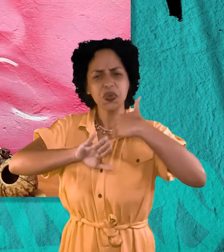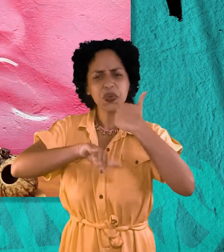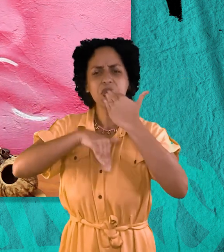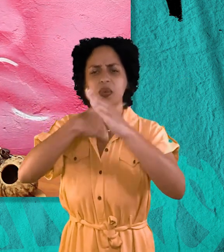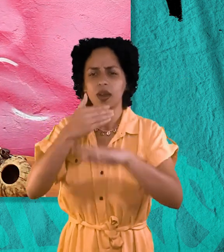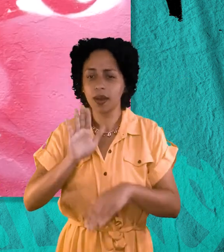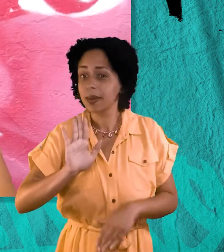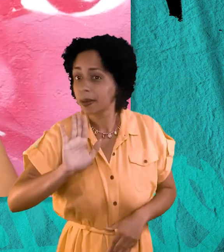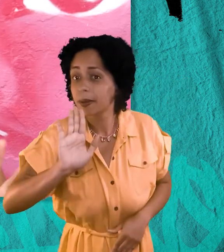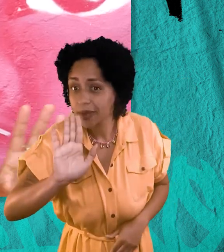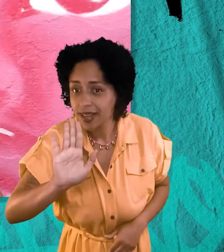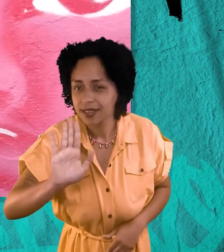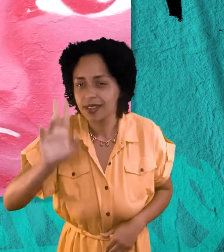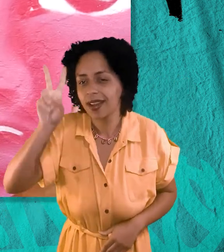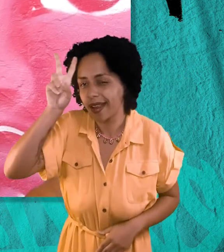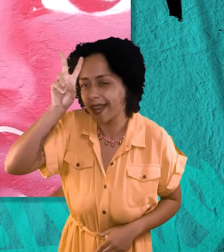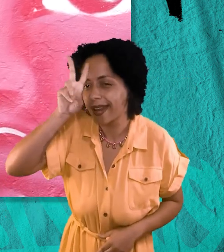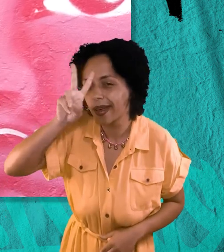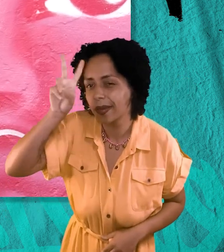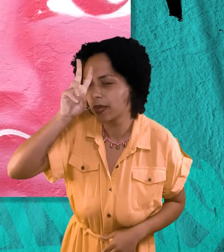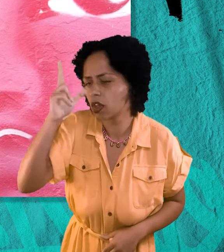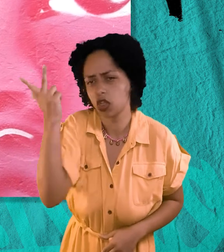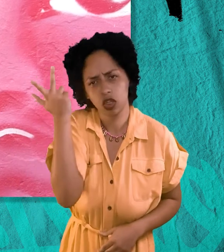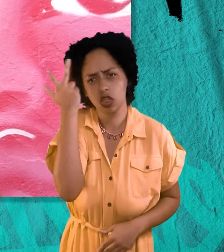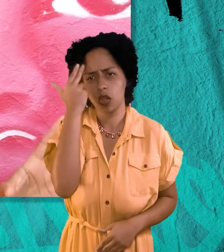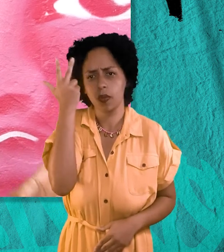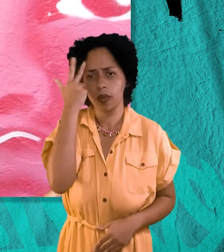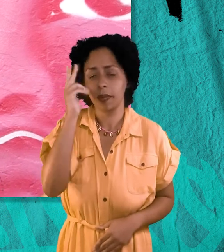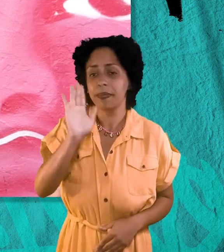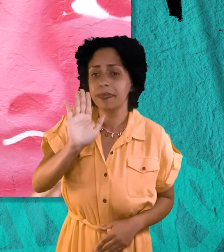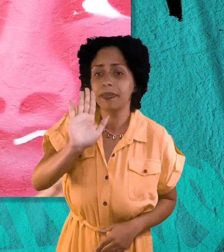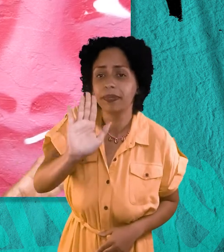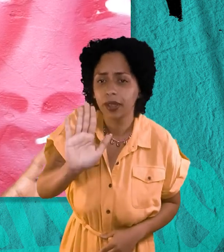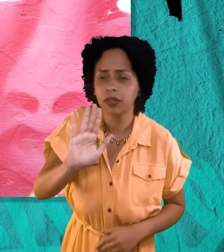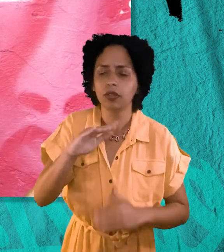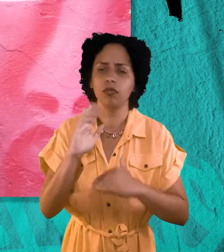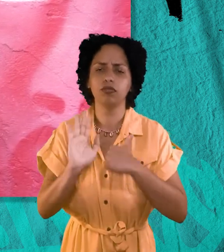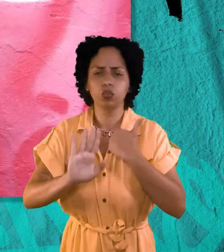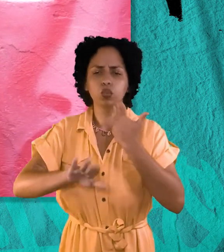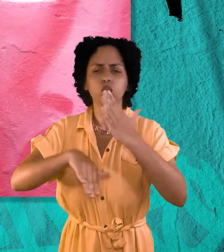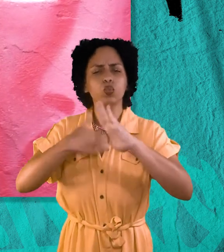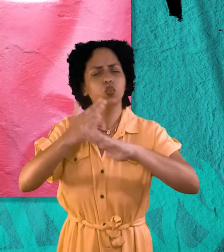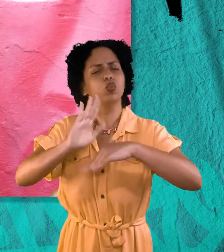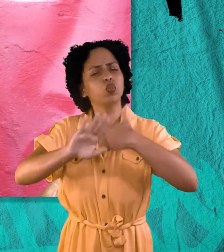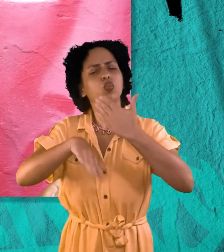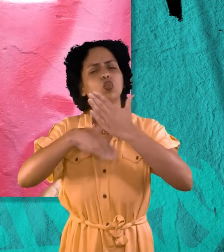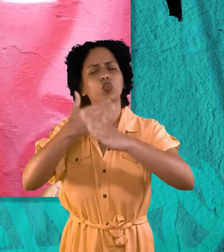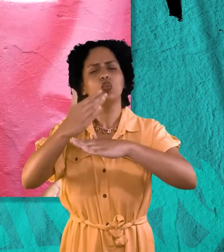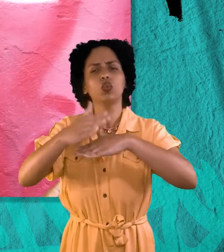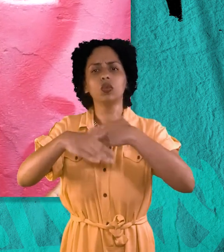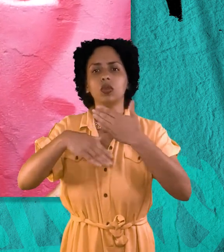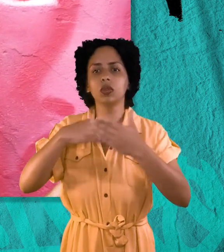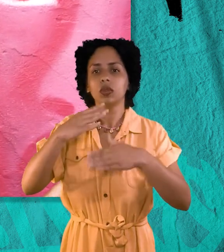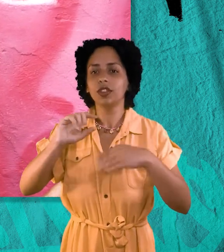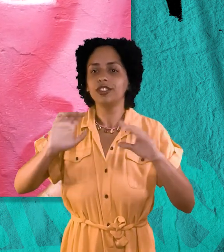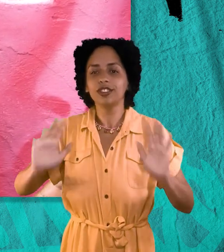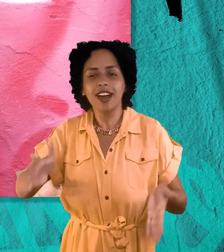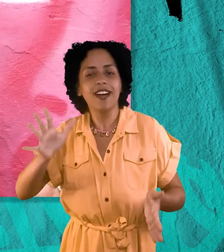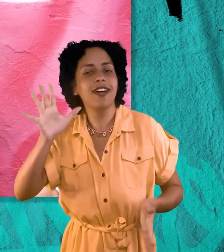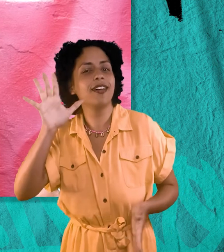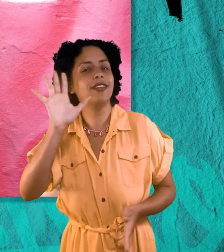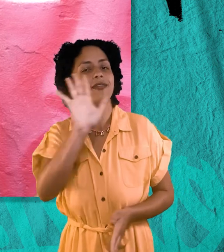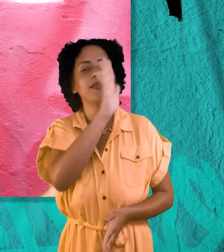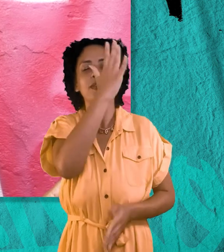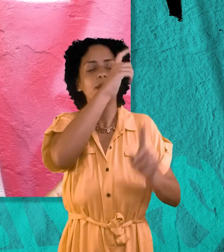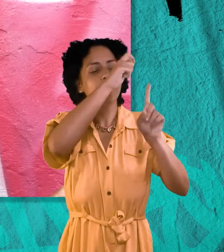Mas, e toda história tem o mais, na nossa história o tempo passou. E quando chegou o finalzinho